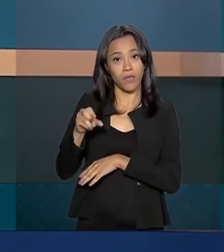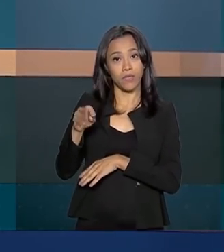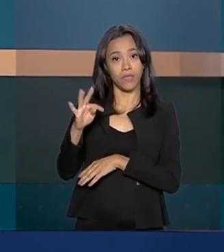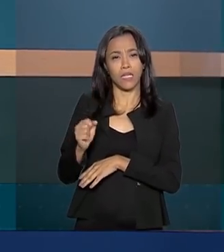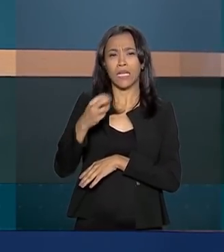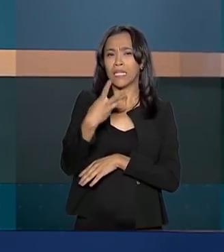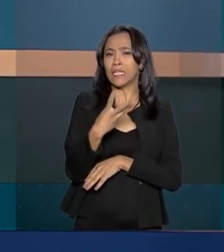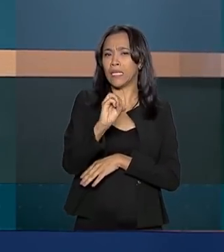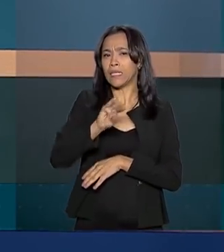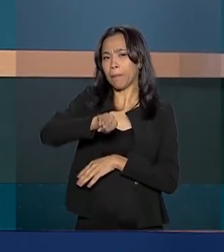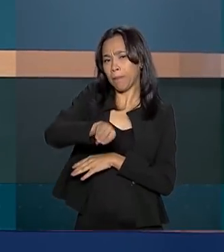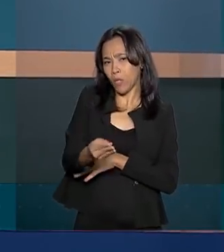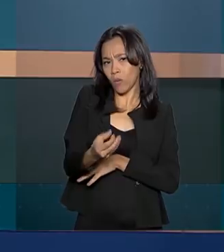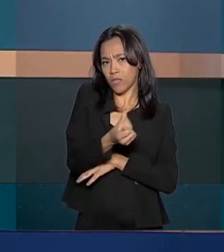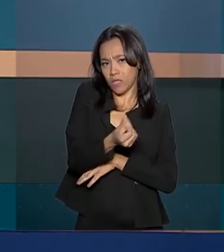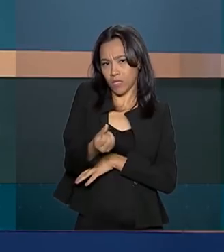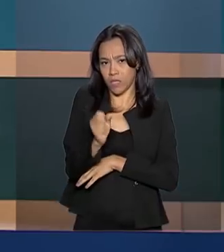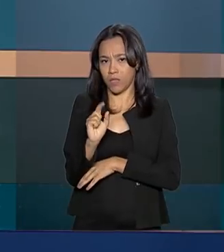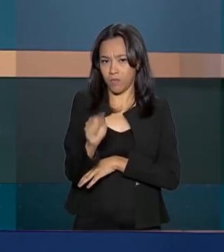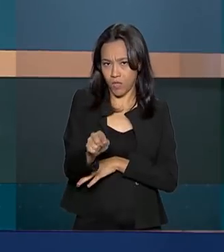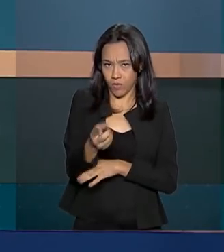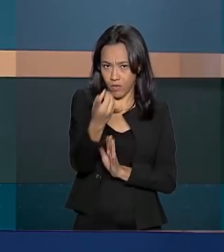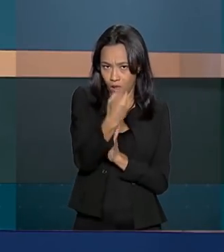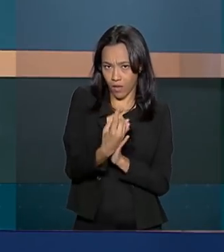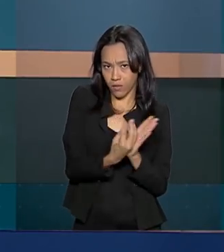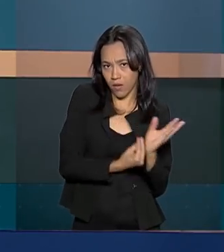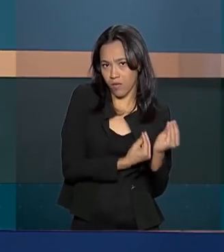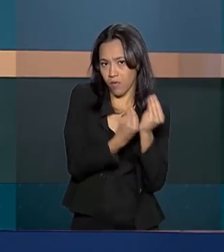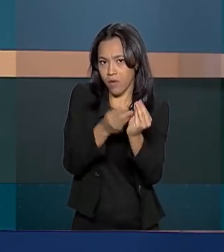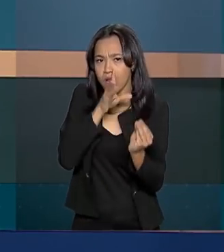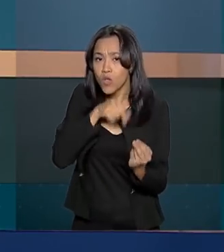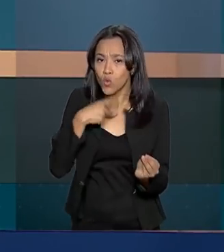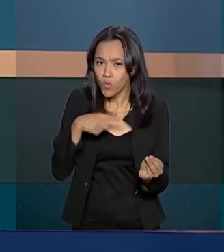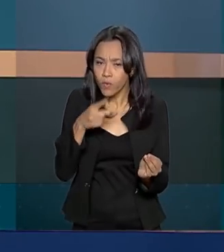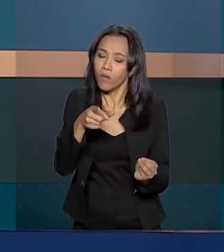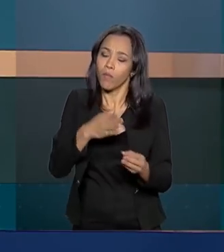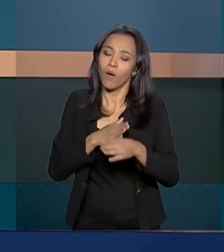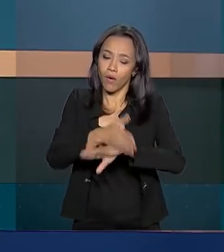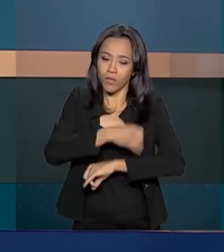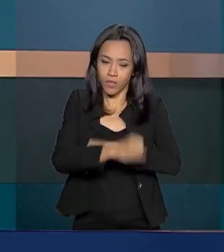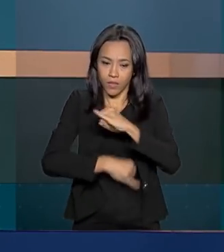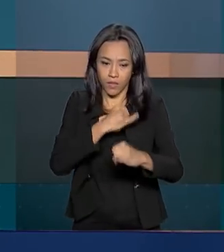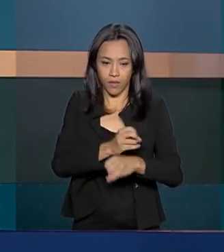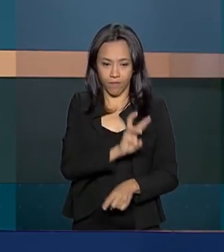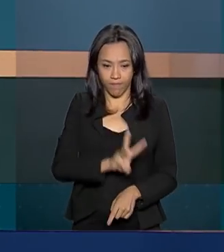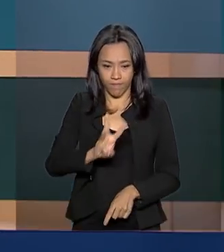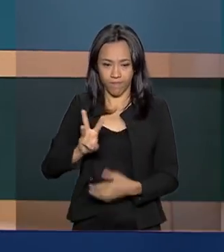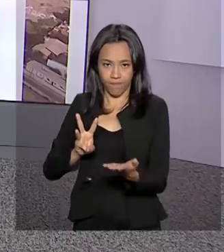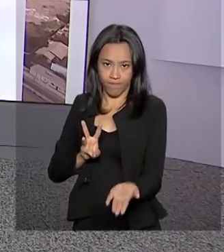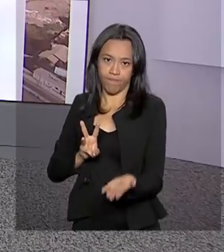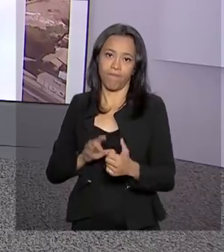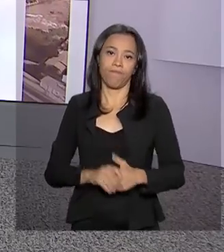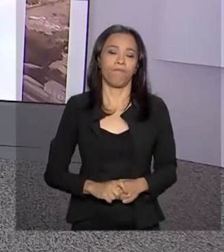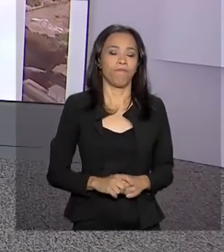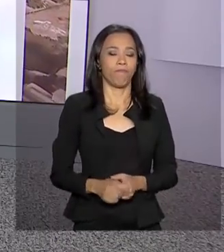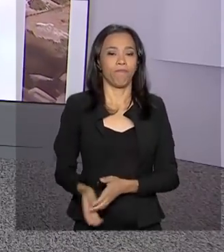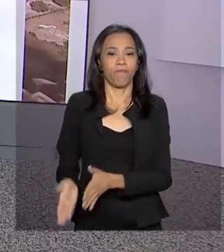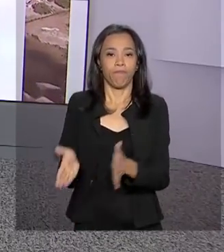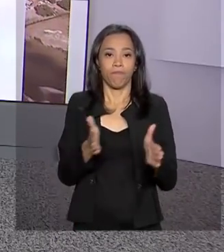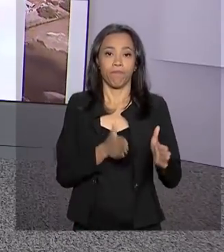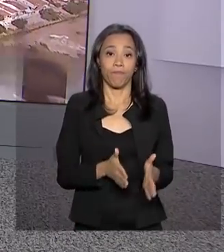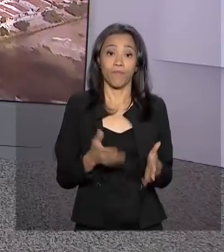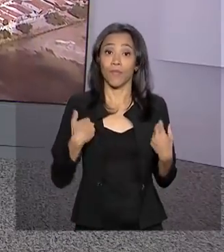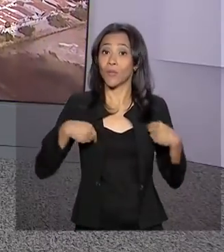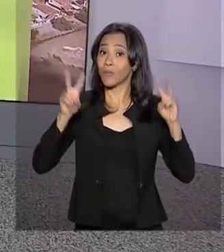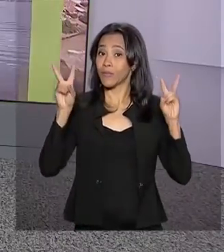e 600 mil declarações. Qualquer dúvida, entre no site da Receita, que aparece agora aqui na tela. E o